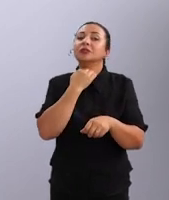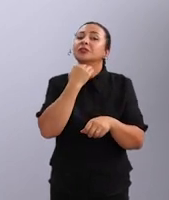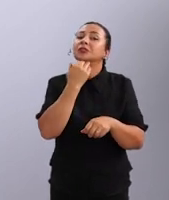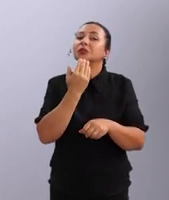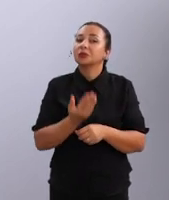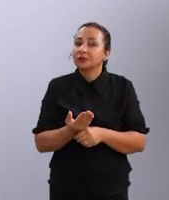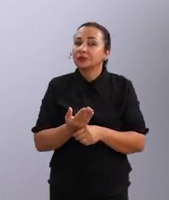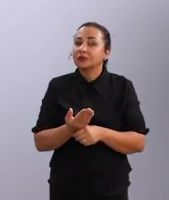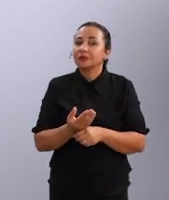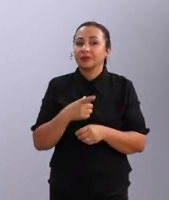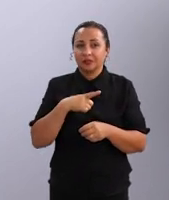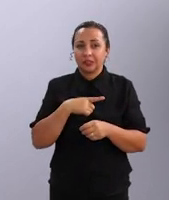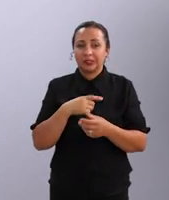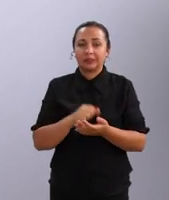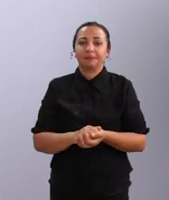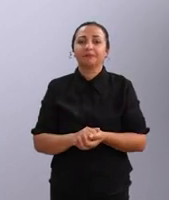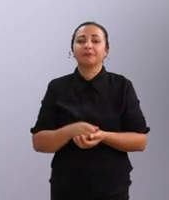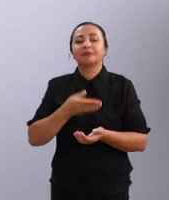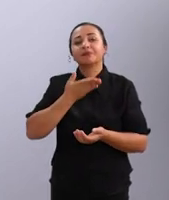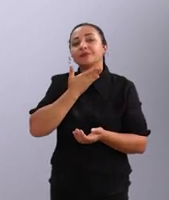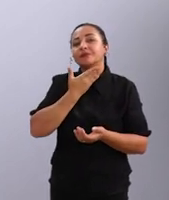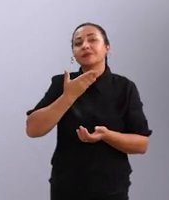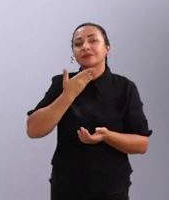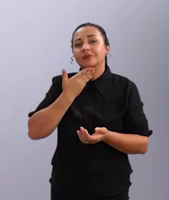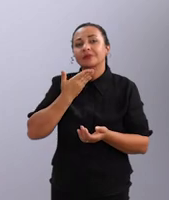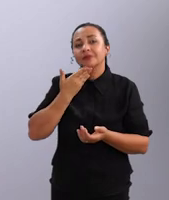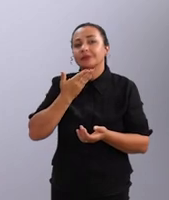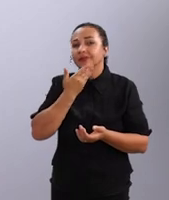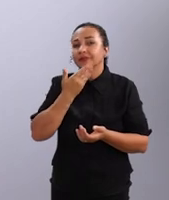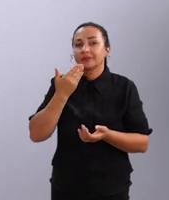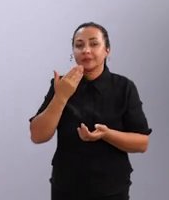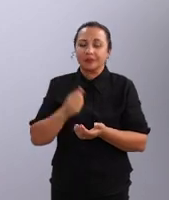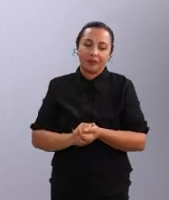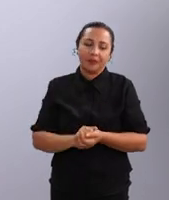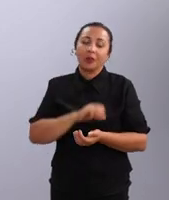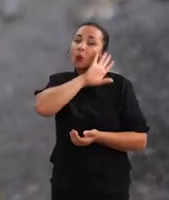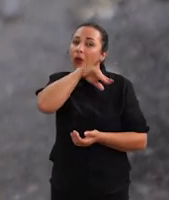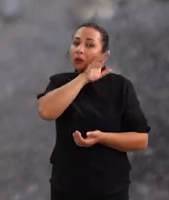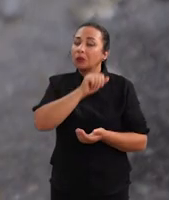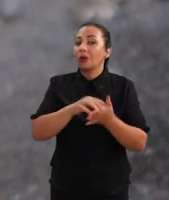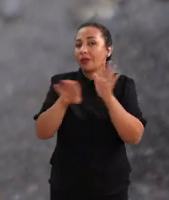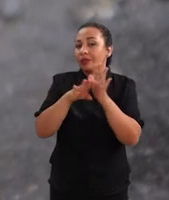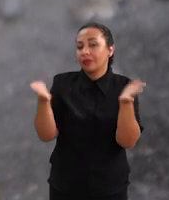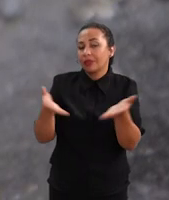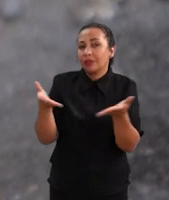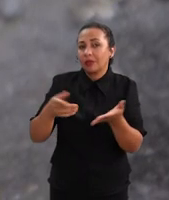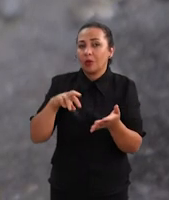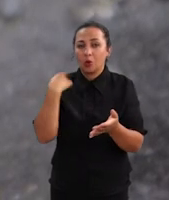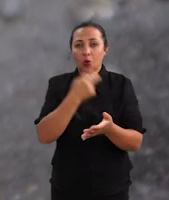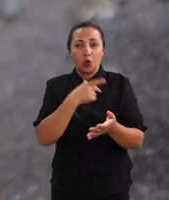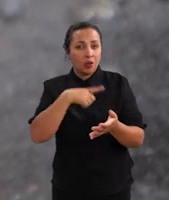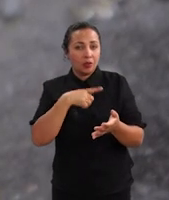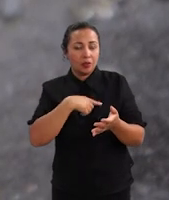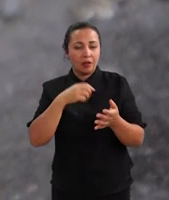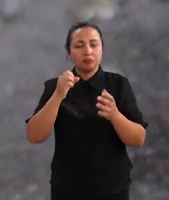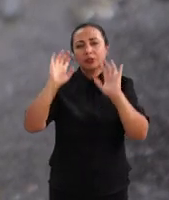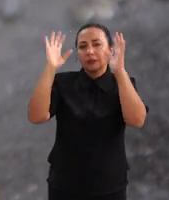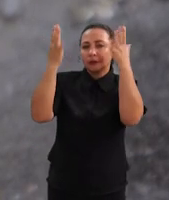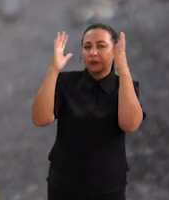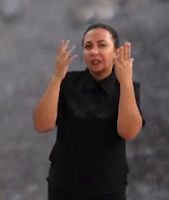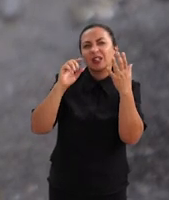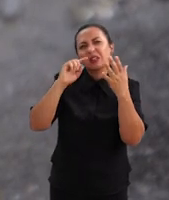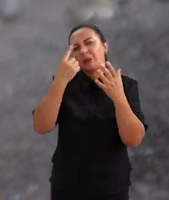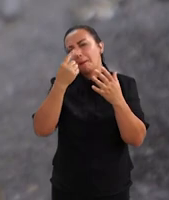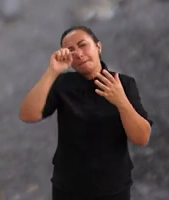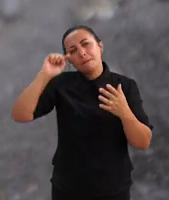existem aqui na região gular, que é a região do queixo do indivíduo. Até o momento, nós temos analisado ao